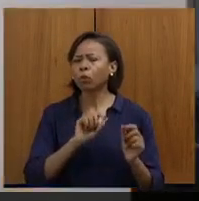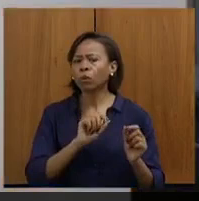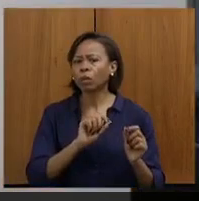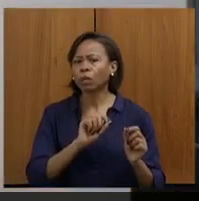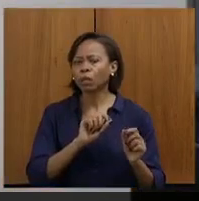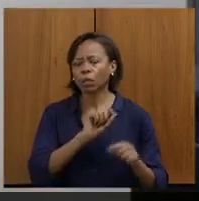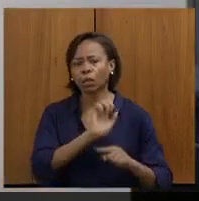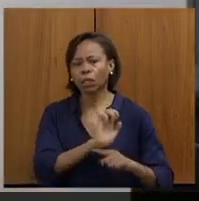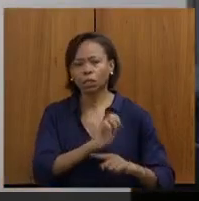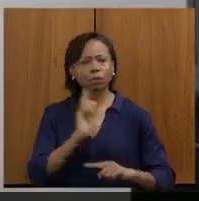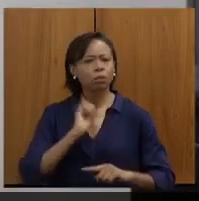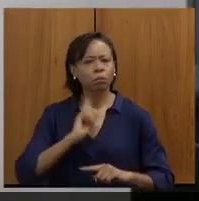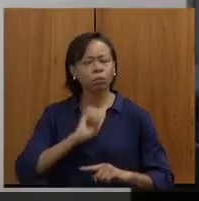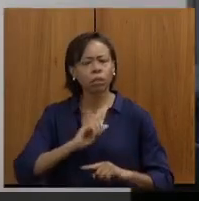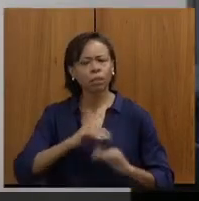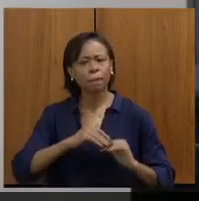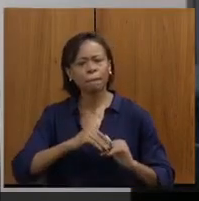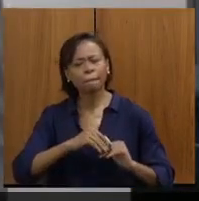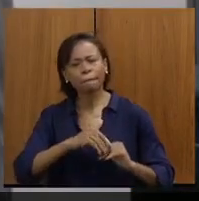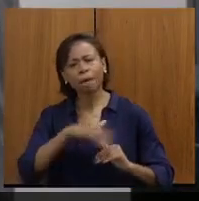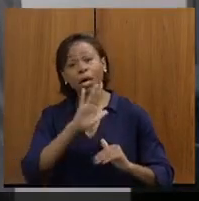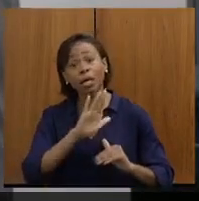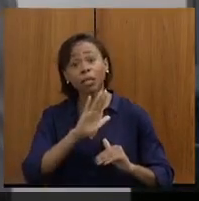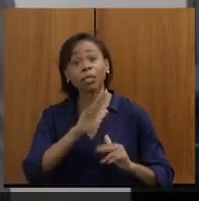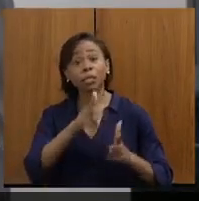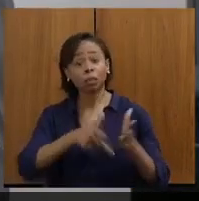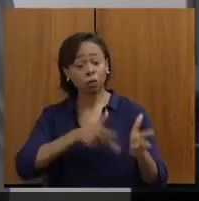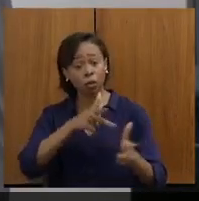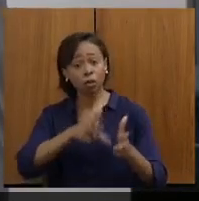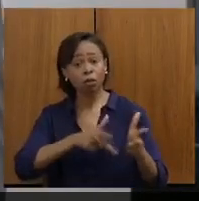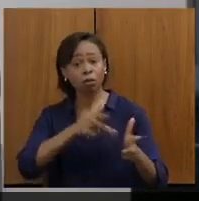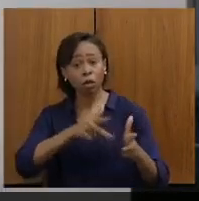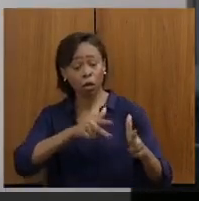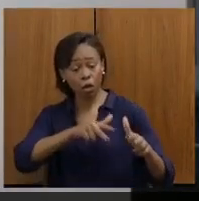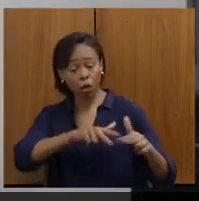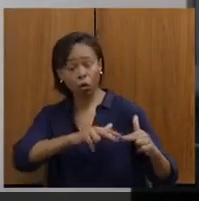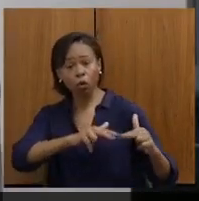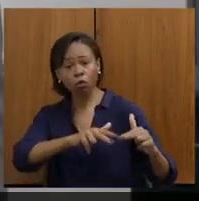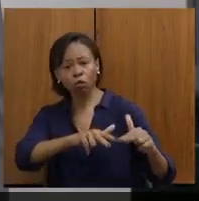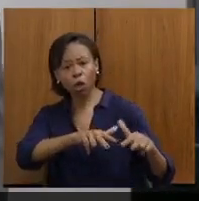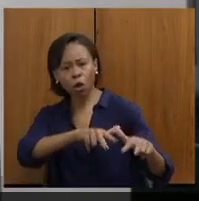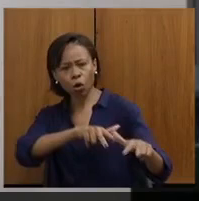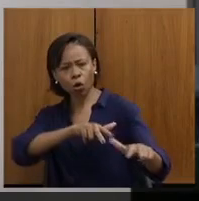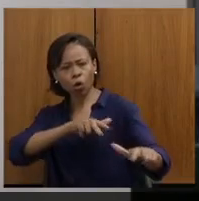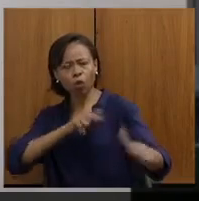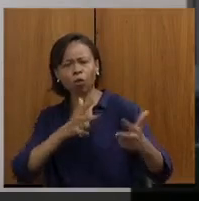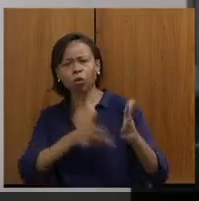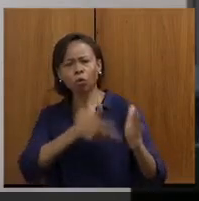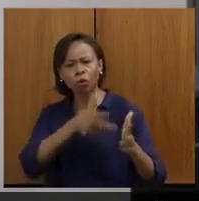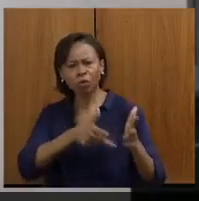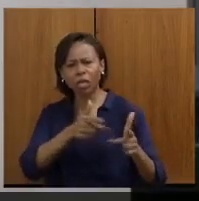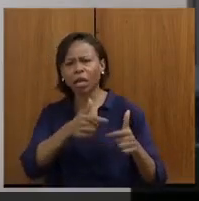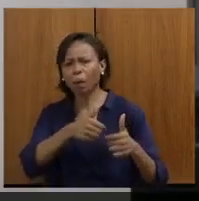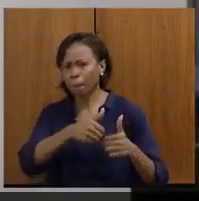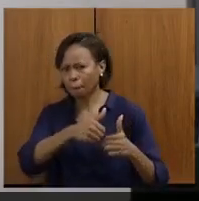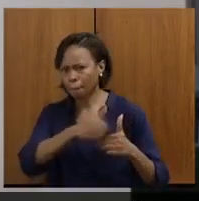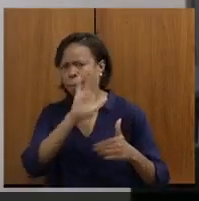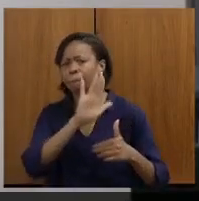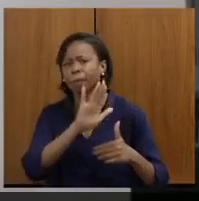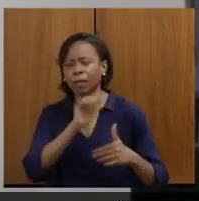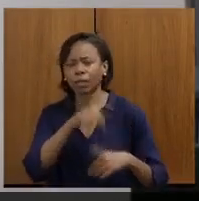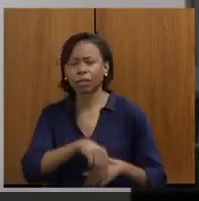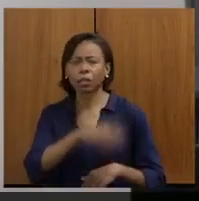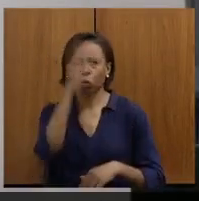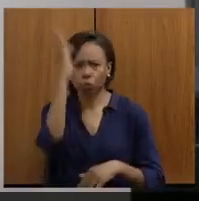com mais ferrovias, porcentagem de ferrovia no Brasil, consolidando isso